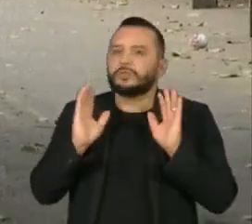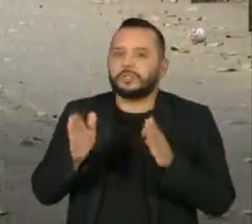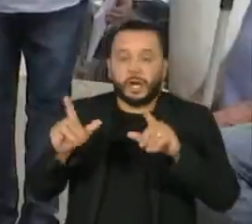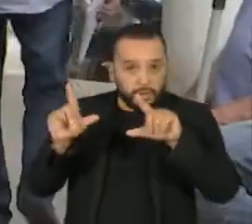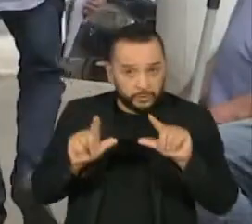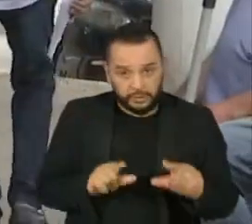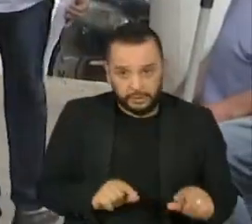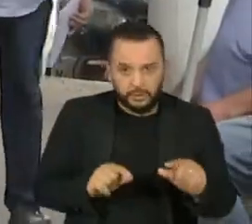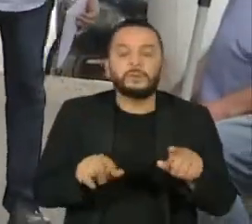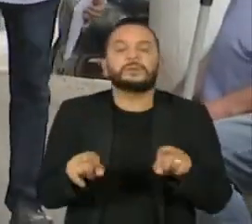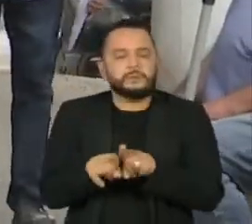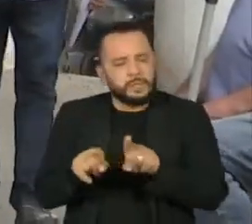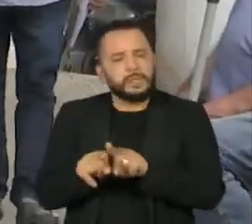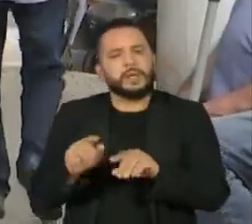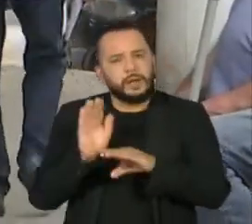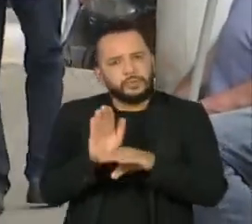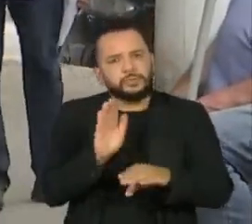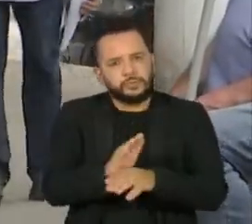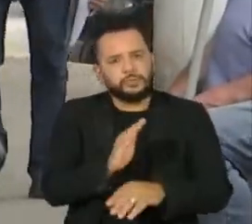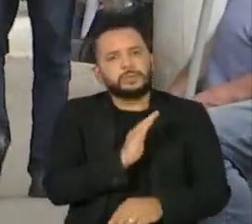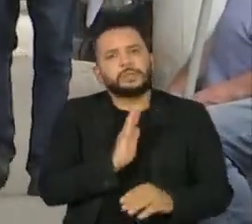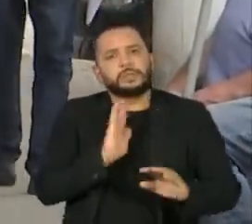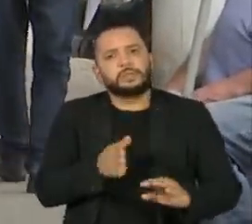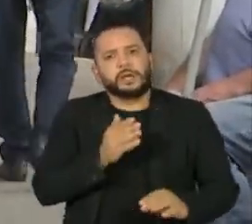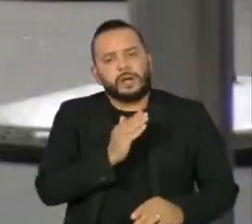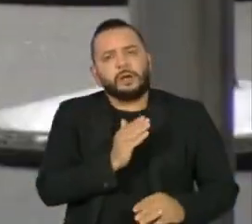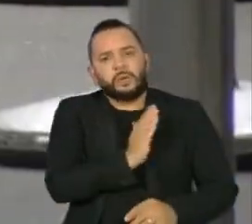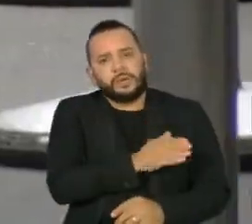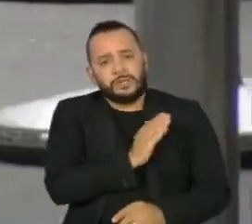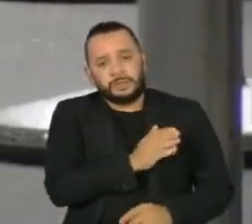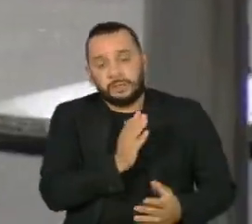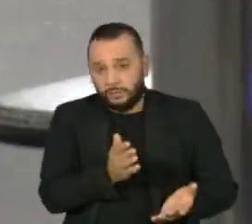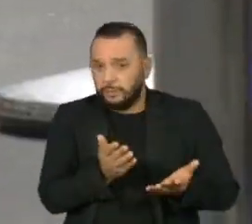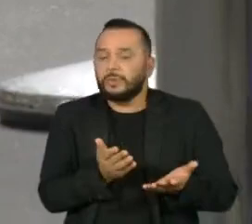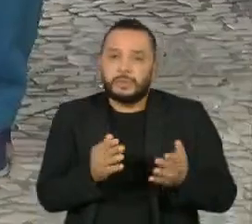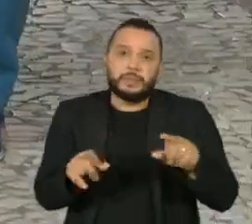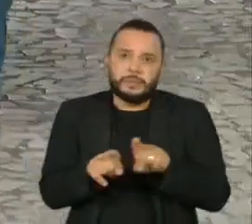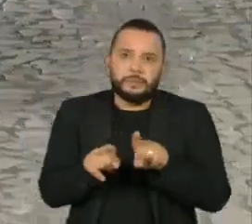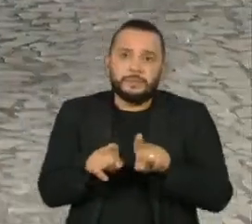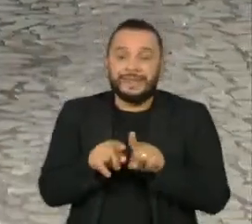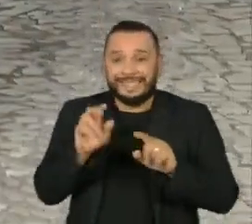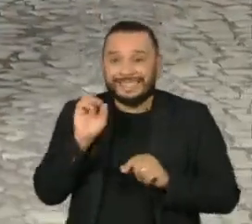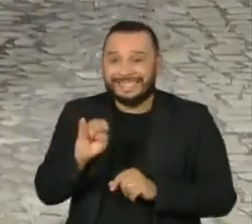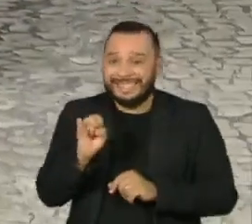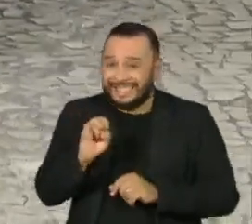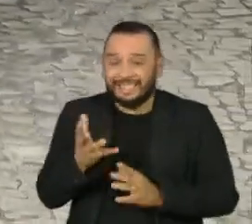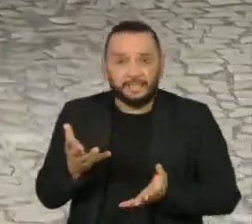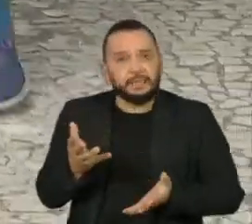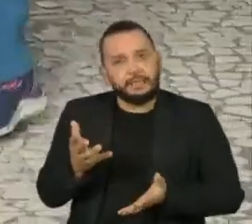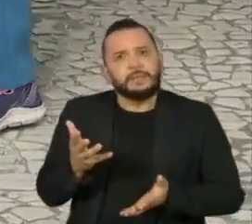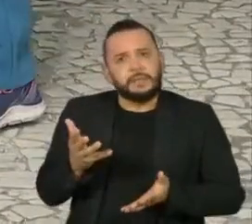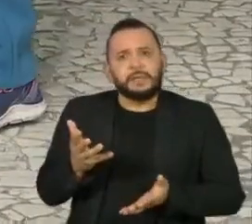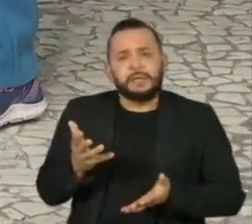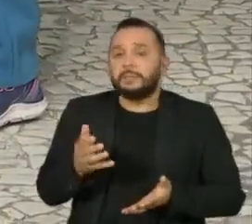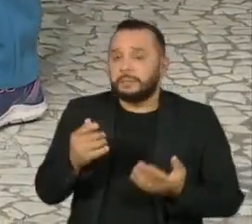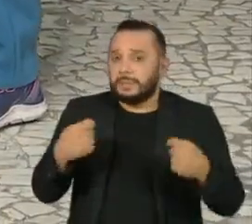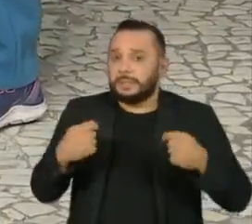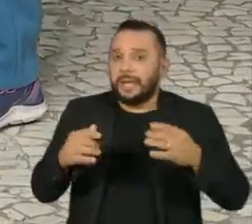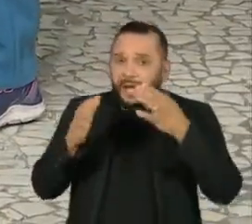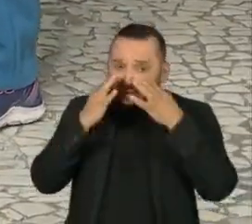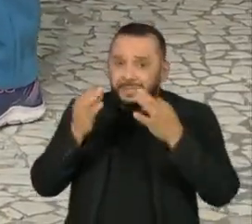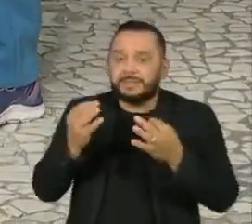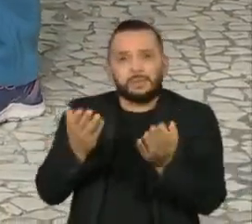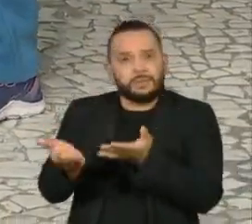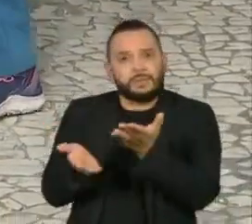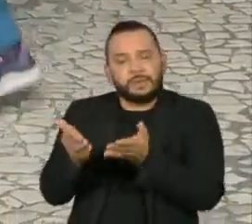vascular, já aumenta a chance de problemas cardiovasculares após a menopausa. Por isso, é importante ter acompanhamento